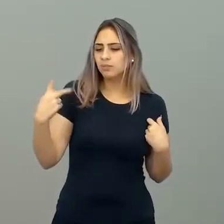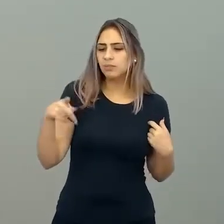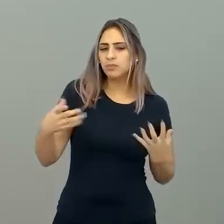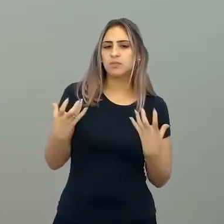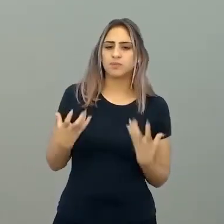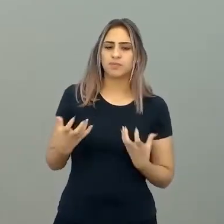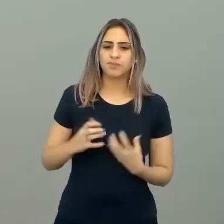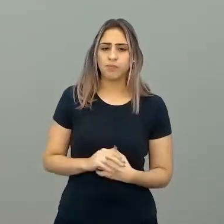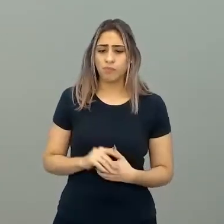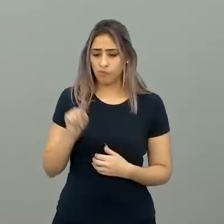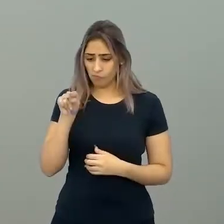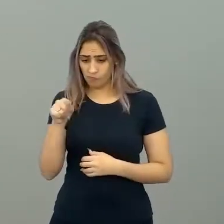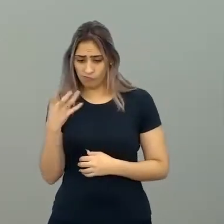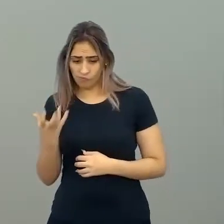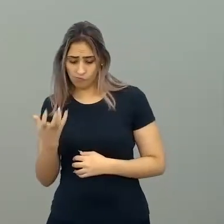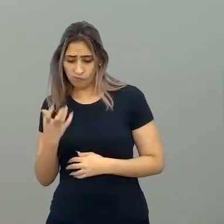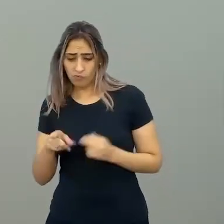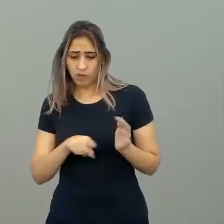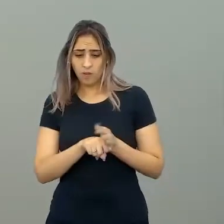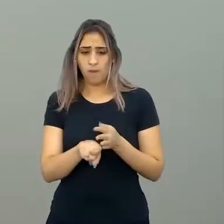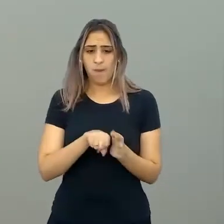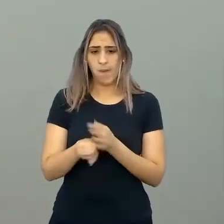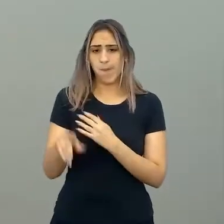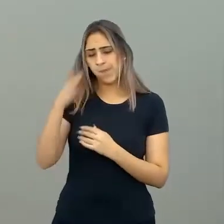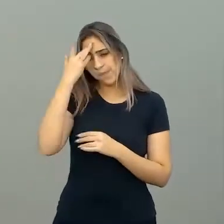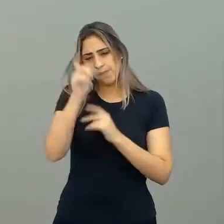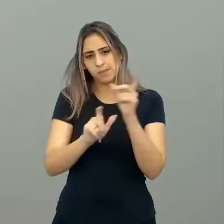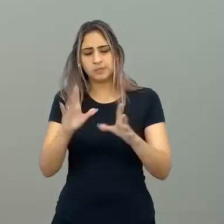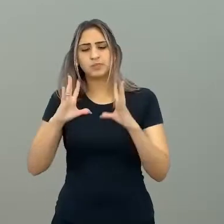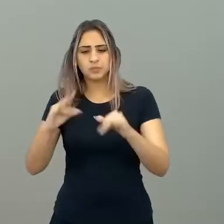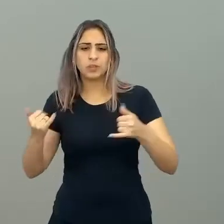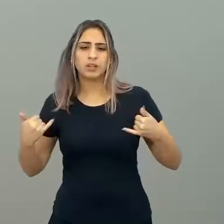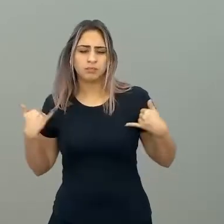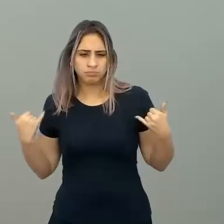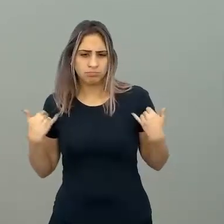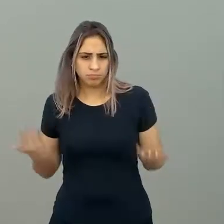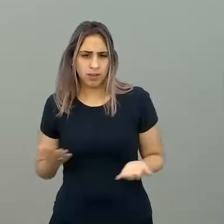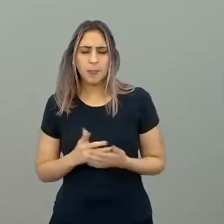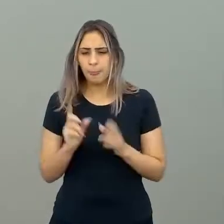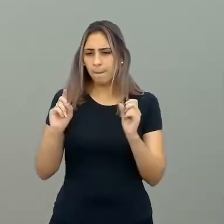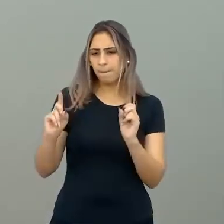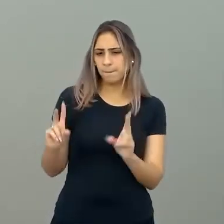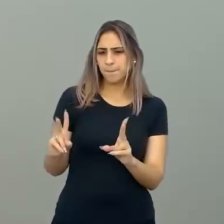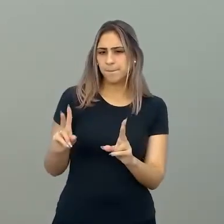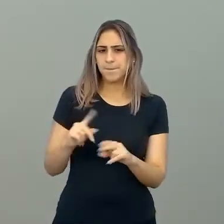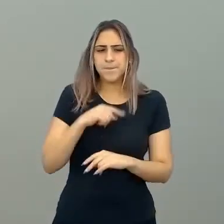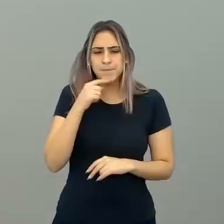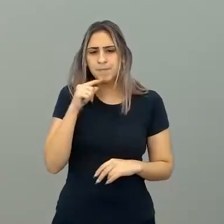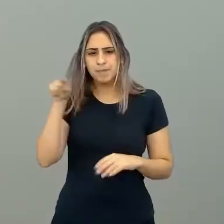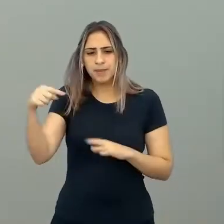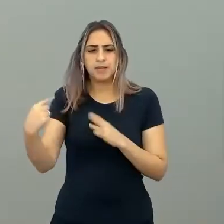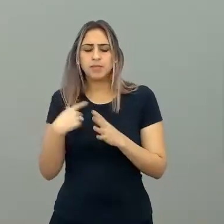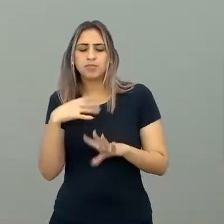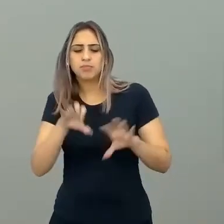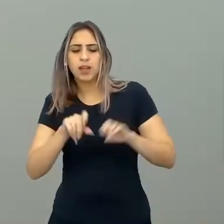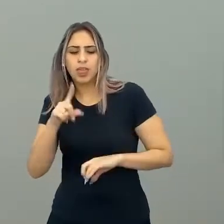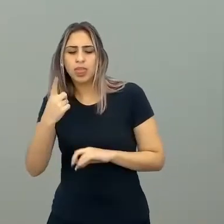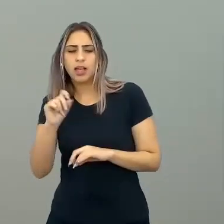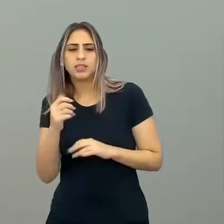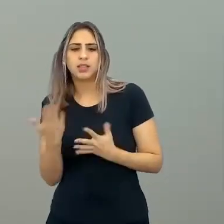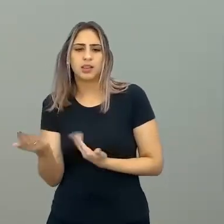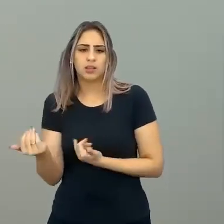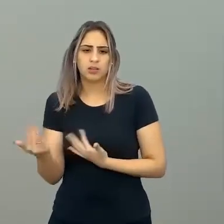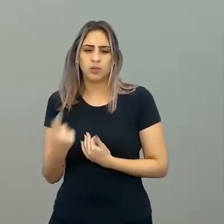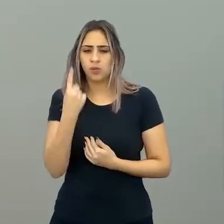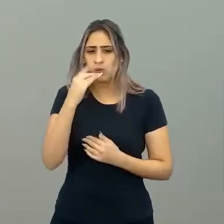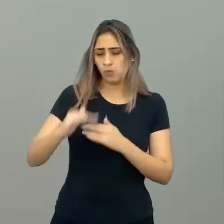quer. Ah, você quer pesquisar com gente de todas as idades. Tudo bem. Não adianta você pegar 10 adolescentes,